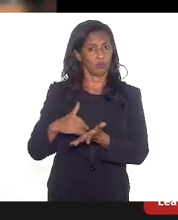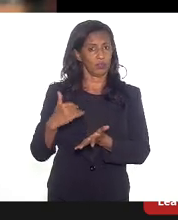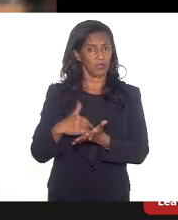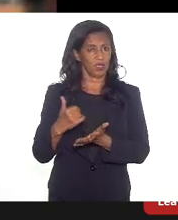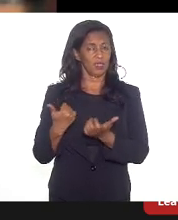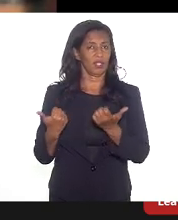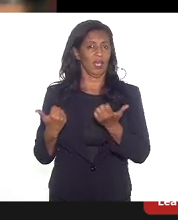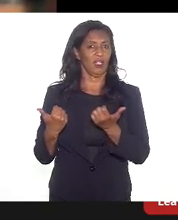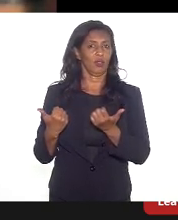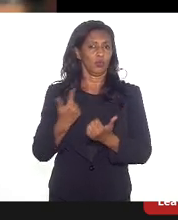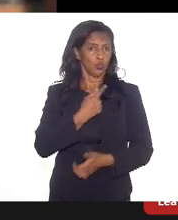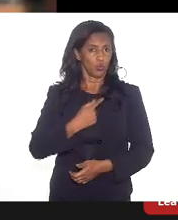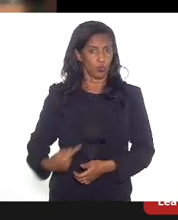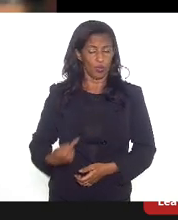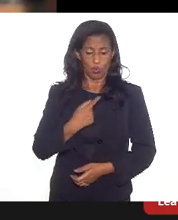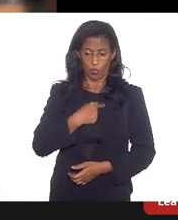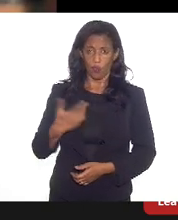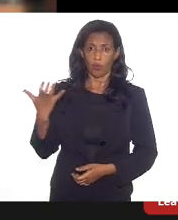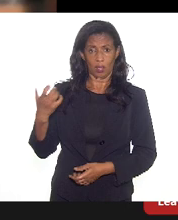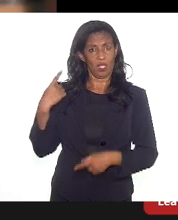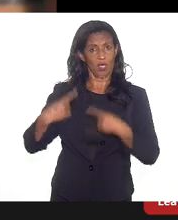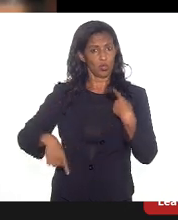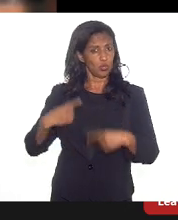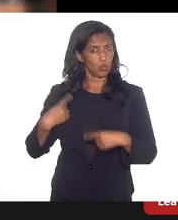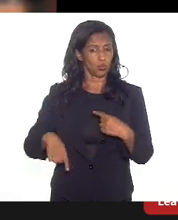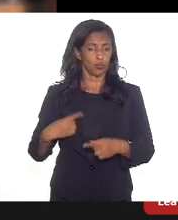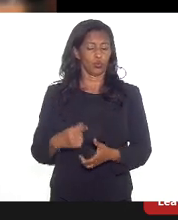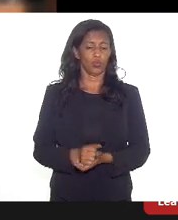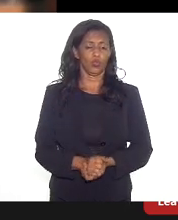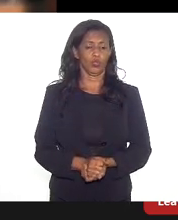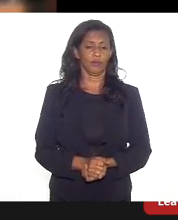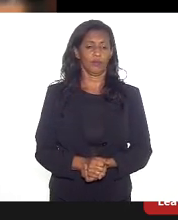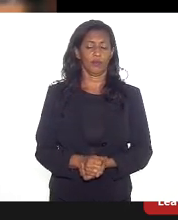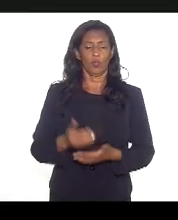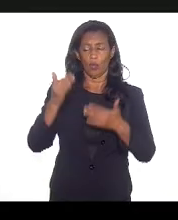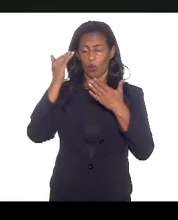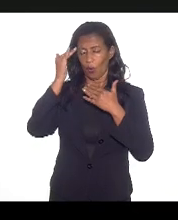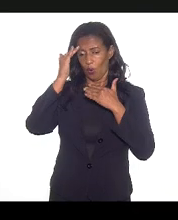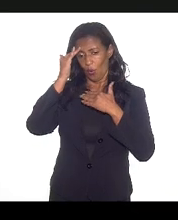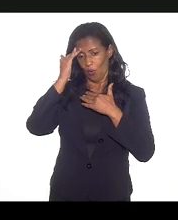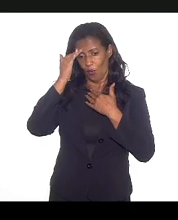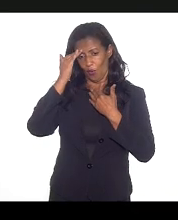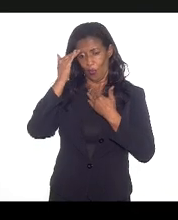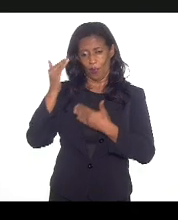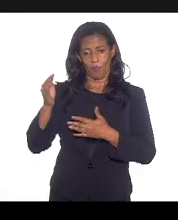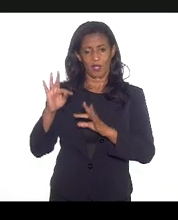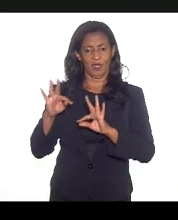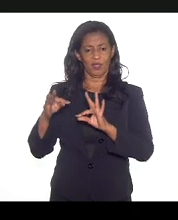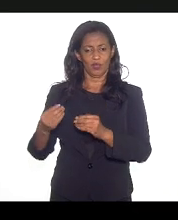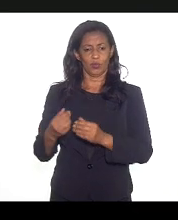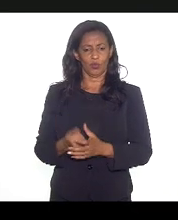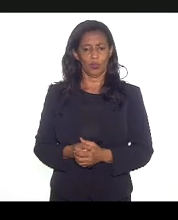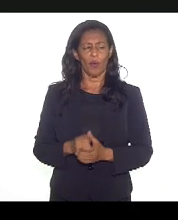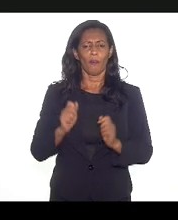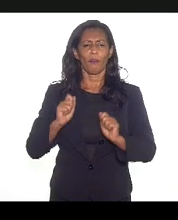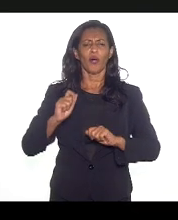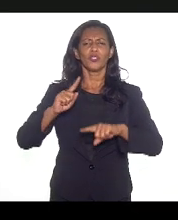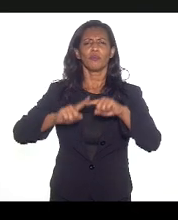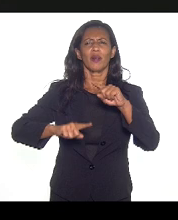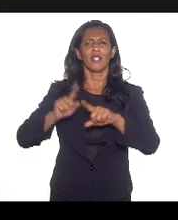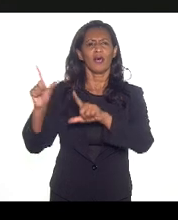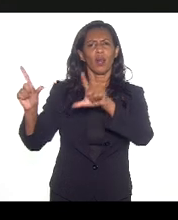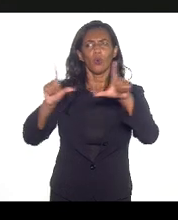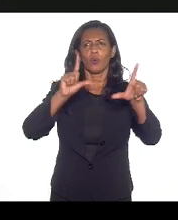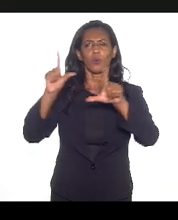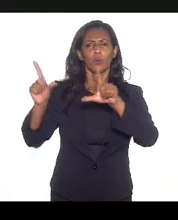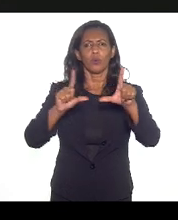um governo que queira discutir e manter a indústria no Rio, obrigado a todos pela apresentação, agora só gostaria que se pudesse mandar esse material, que tudo foi